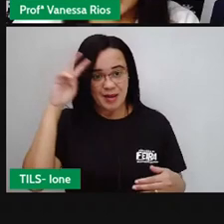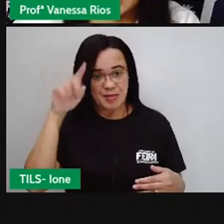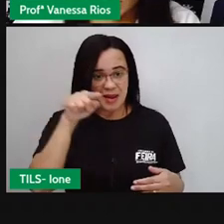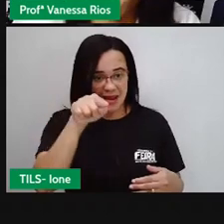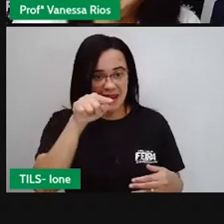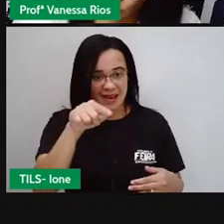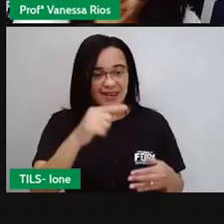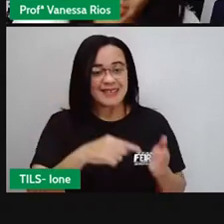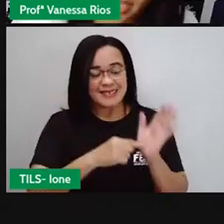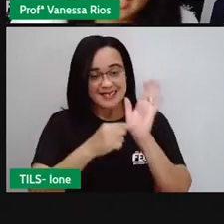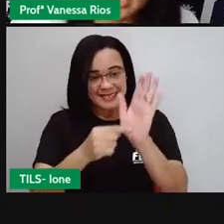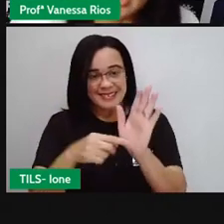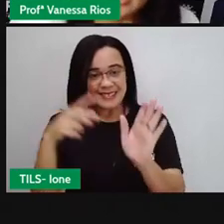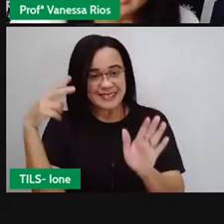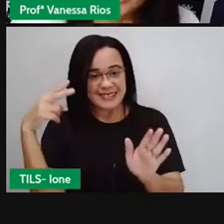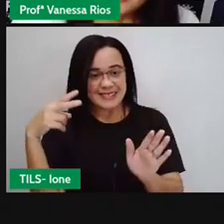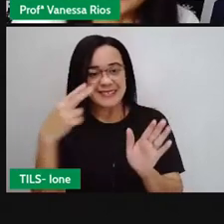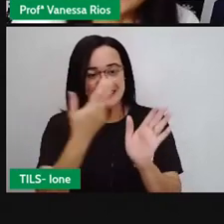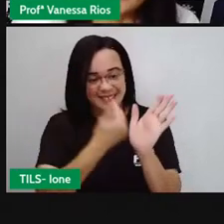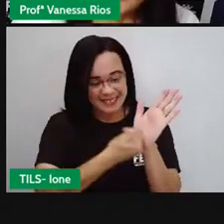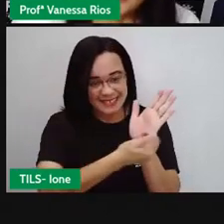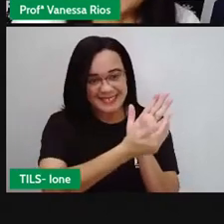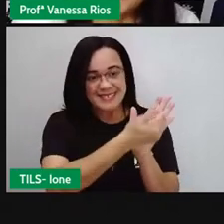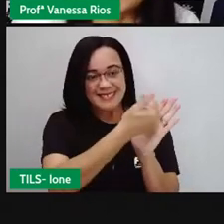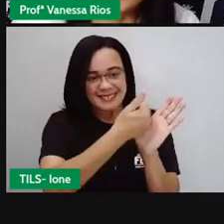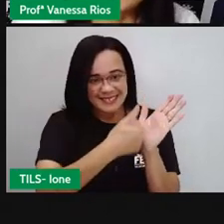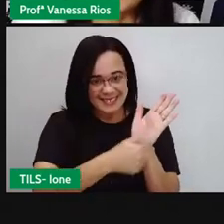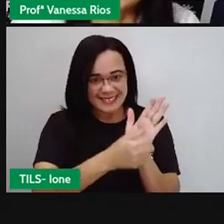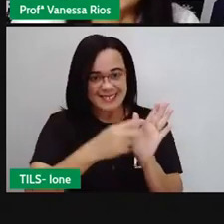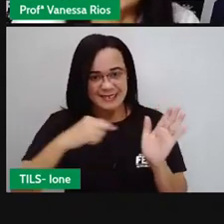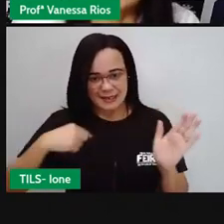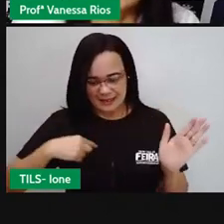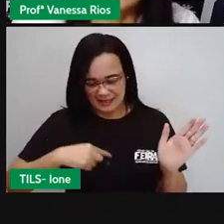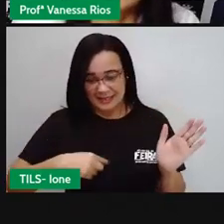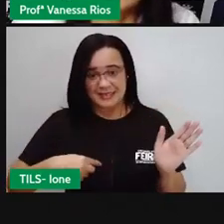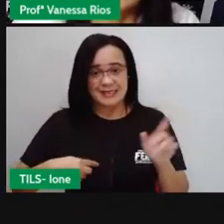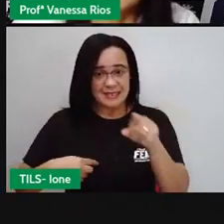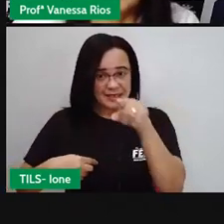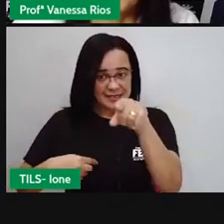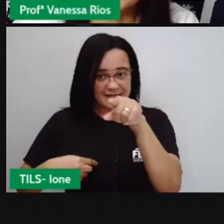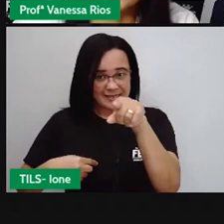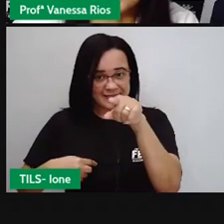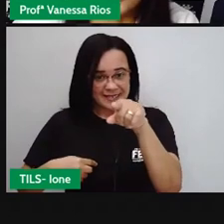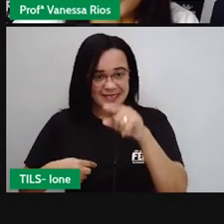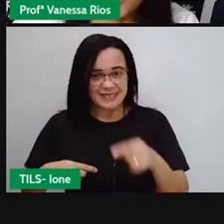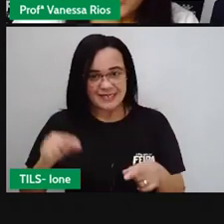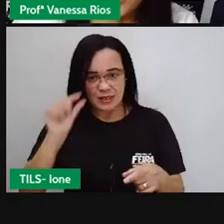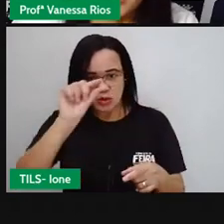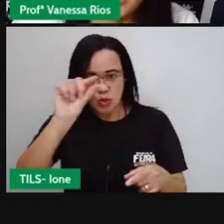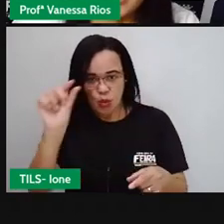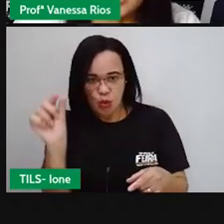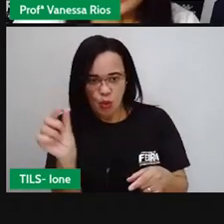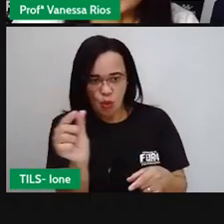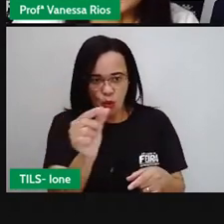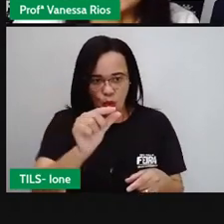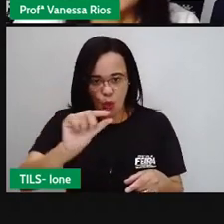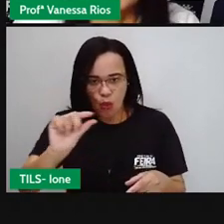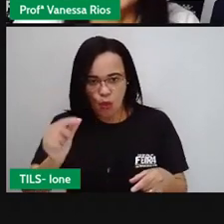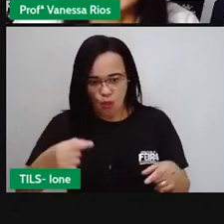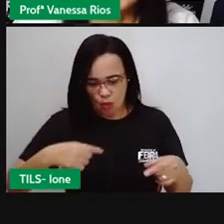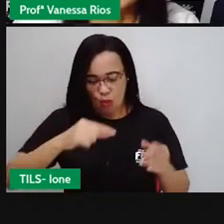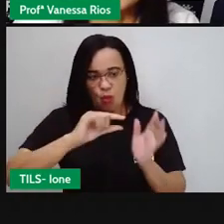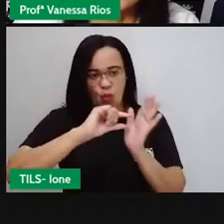aí mais longo, né? E o exôpago leva o nosso alimento para o estômago. E a gente